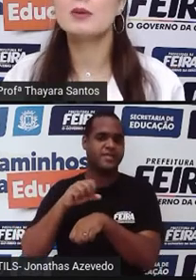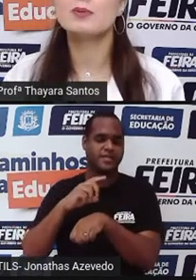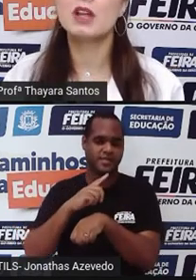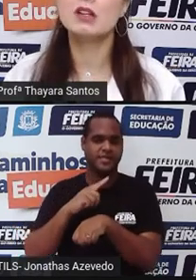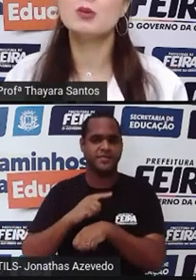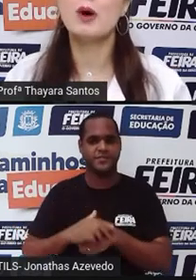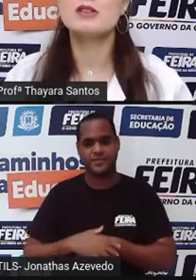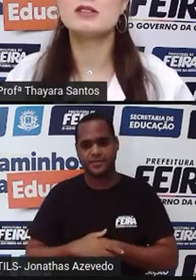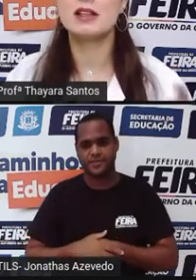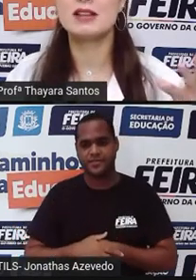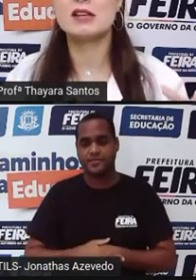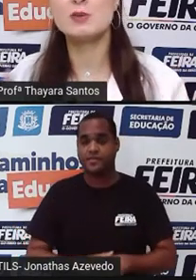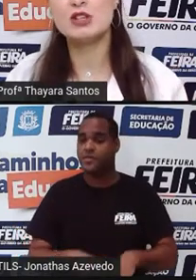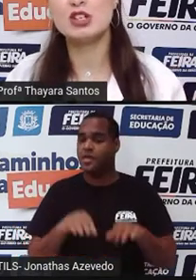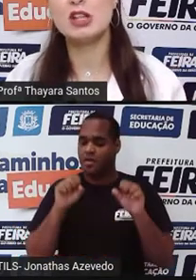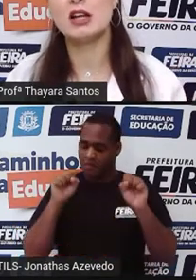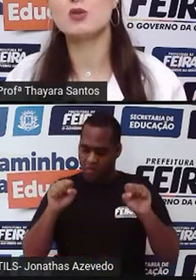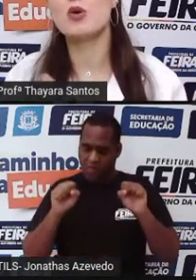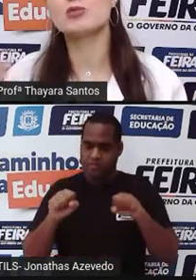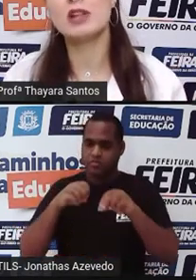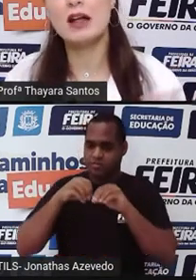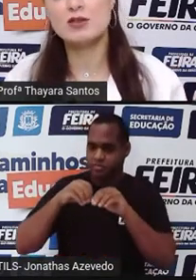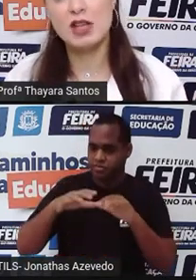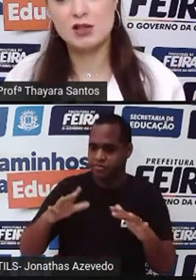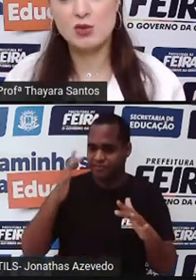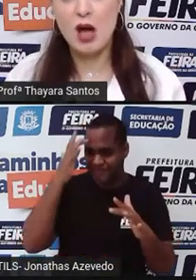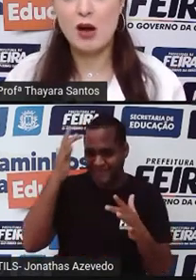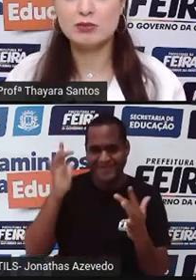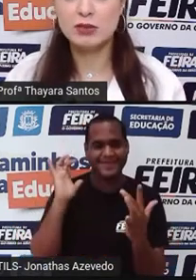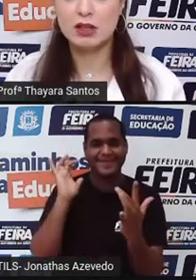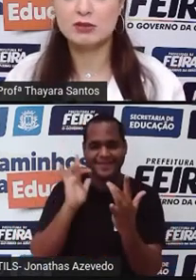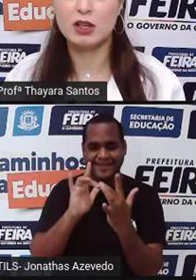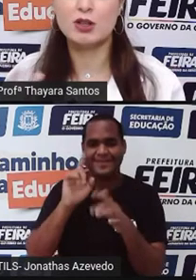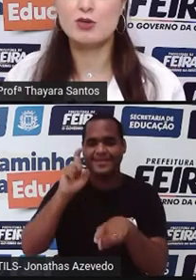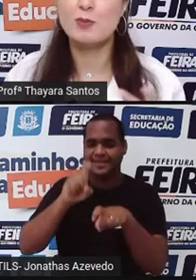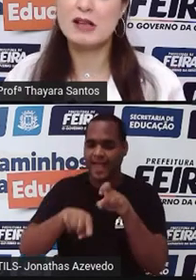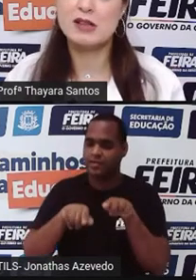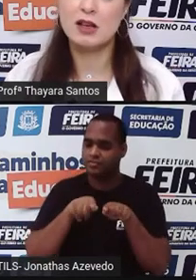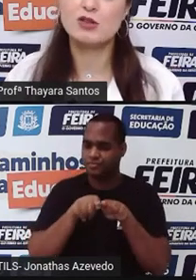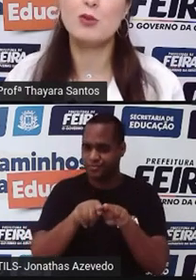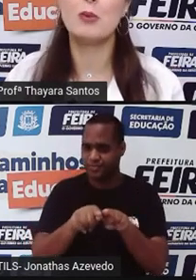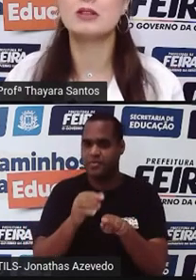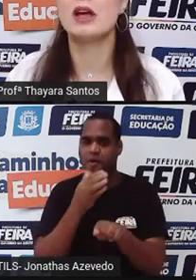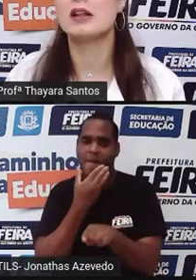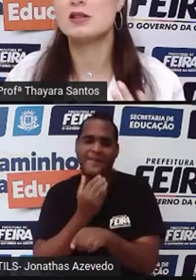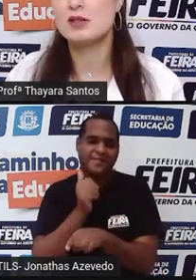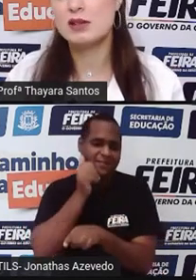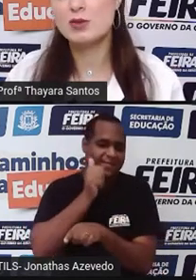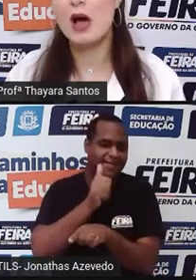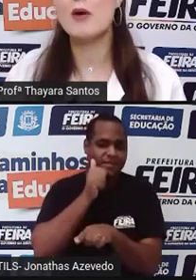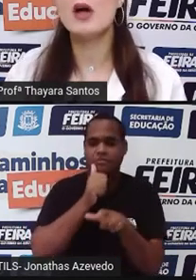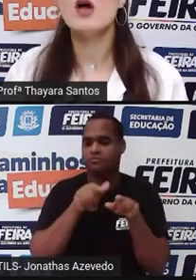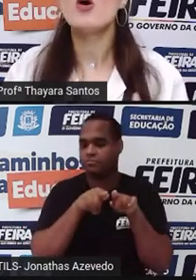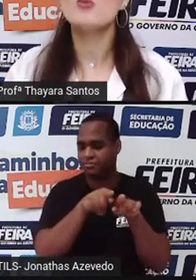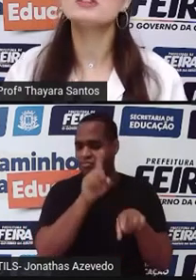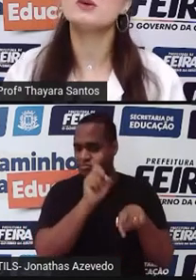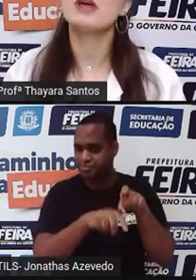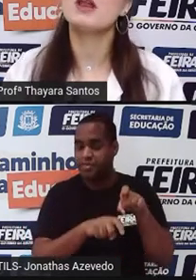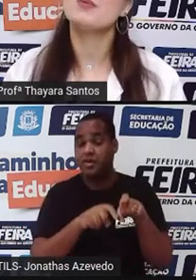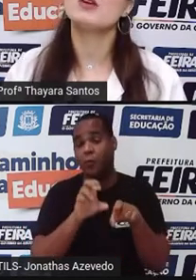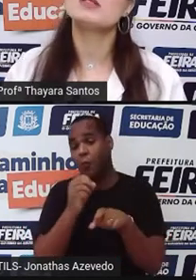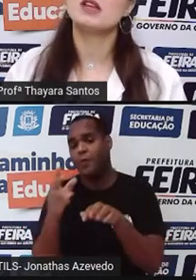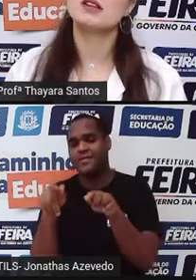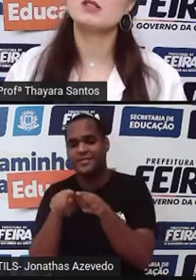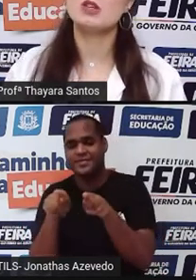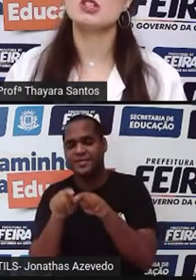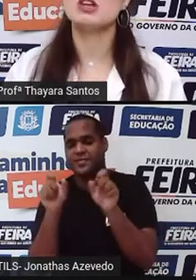Ela tanto pode ser transmitida ali no contato sexual, né? Entre os parceiros no momento da relação sexual, como também